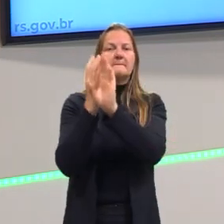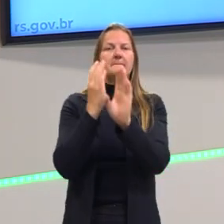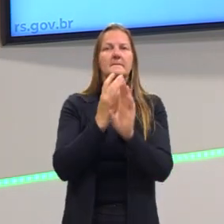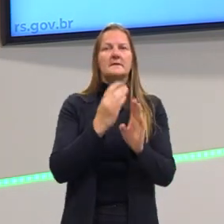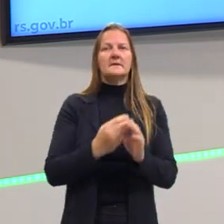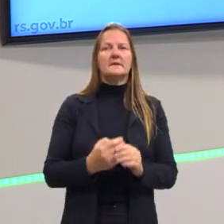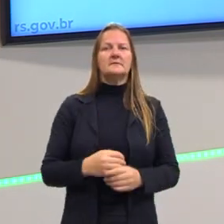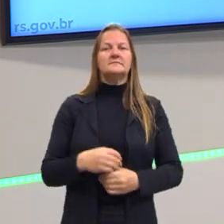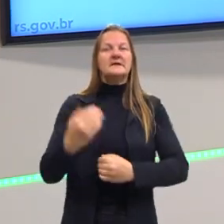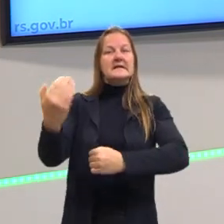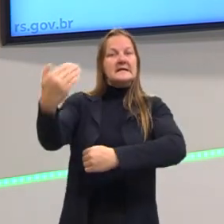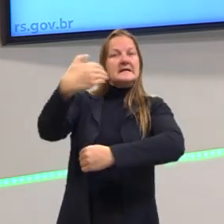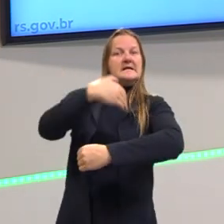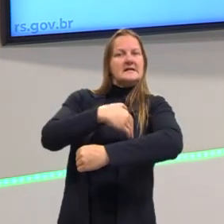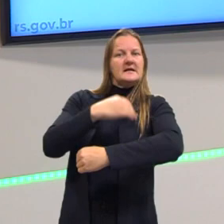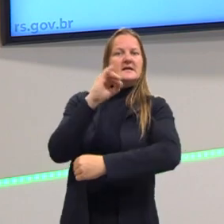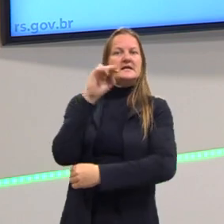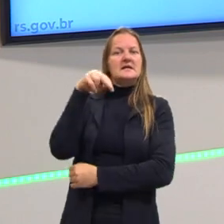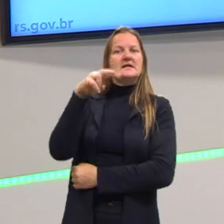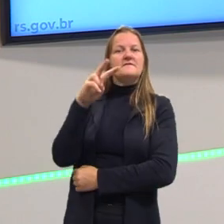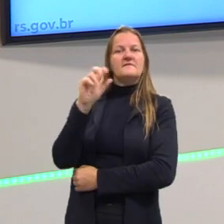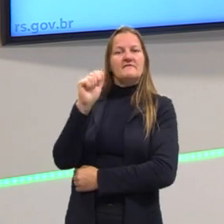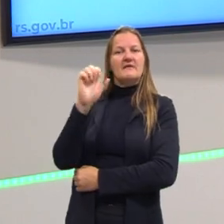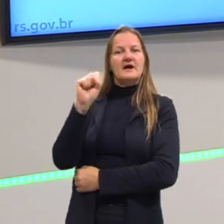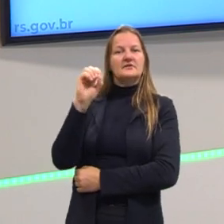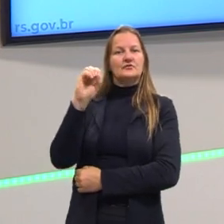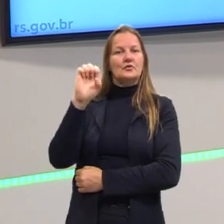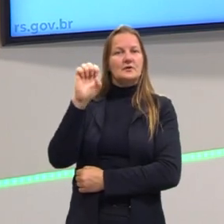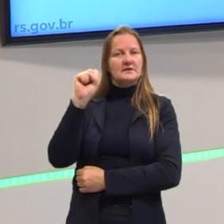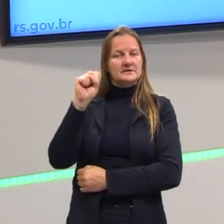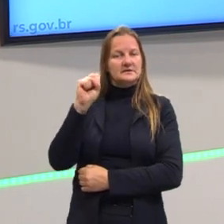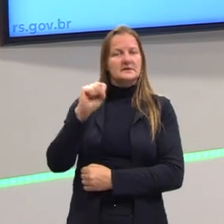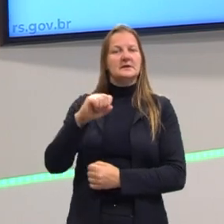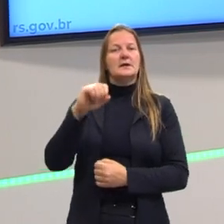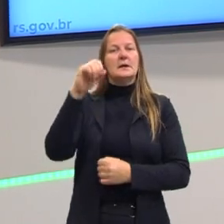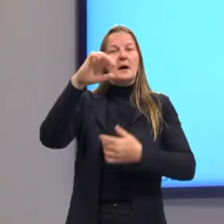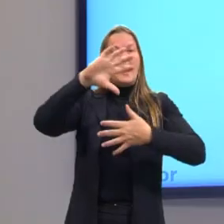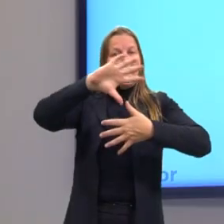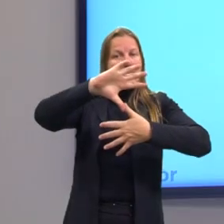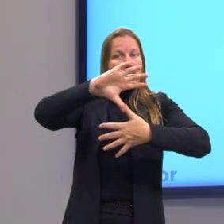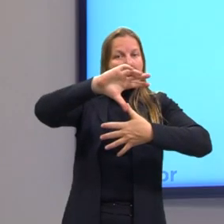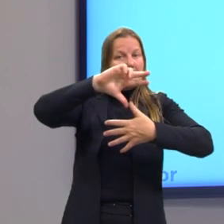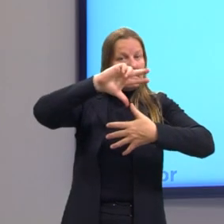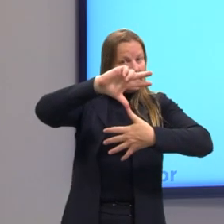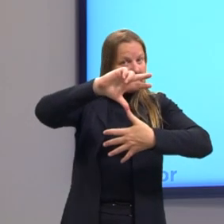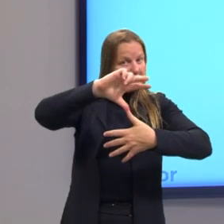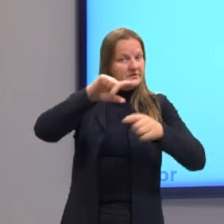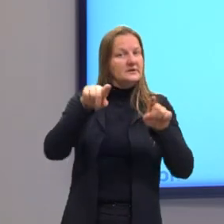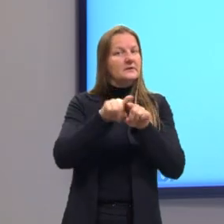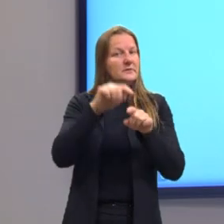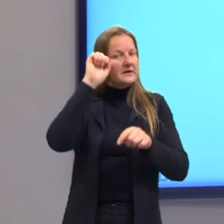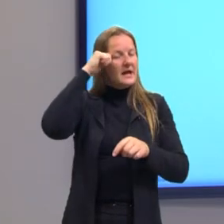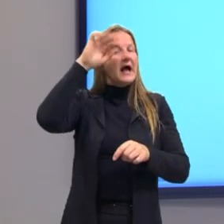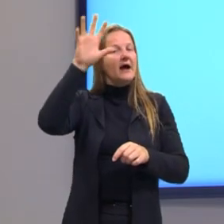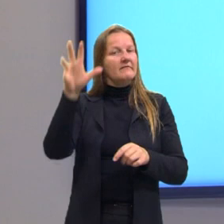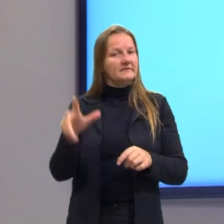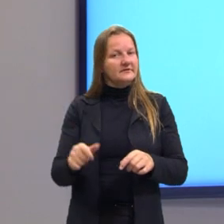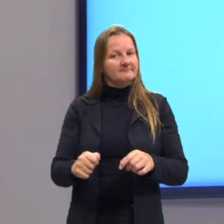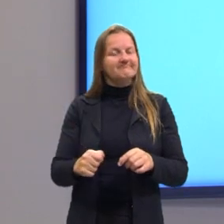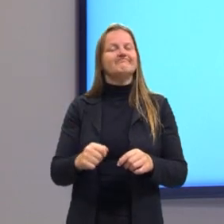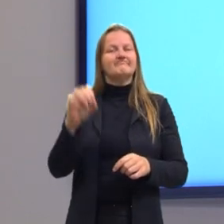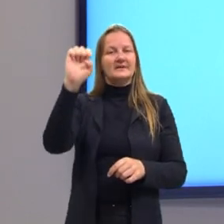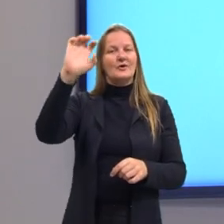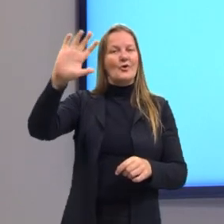a gente diz, mas as invasões dos países africanos e dos países da América Latina. Então, olha só, nesse processo, então,